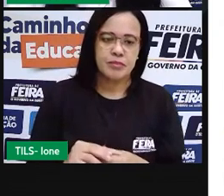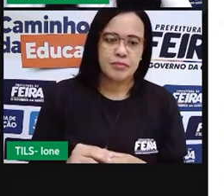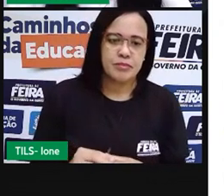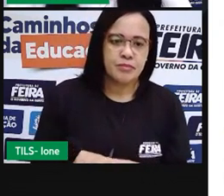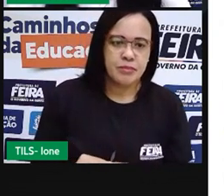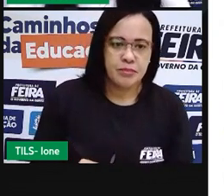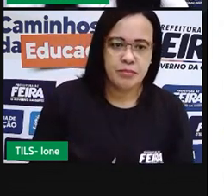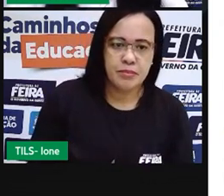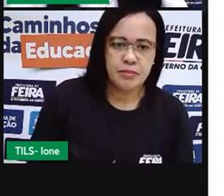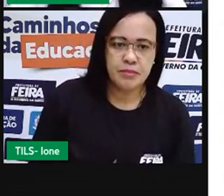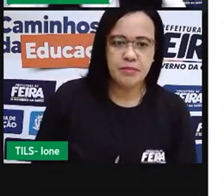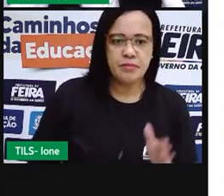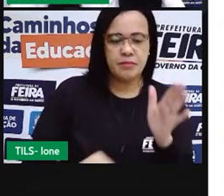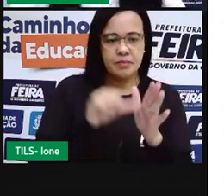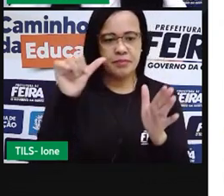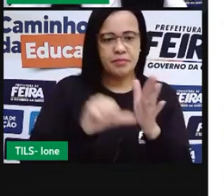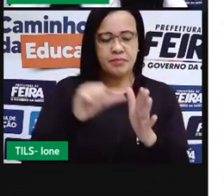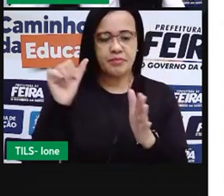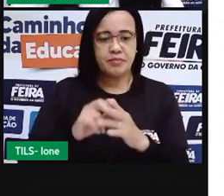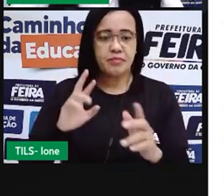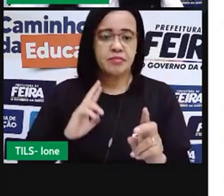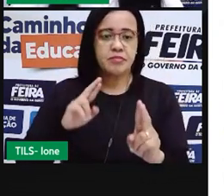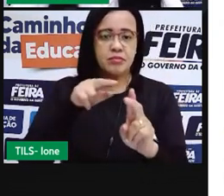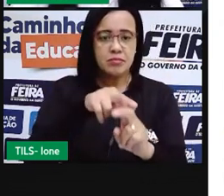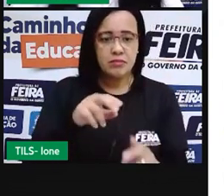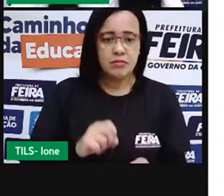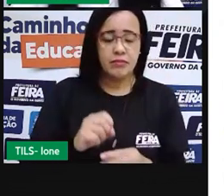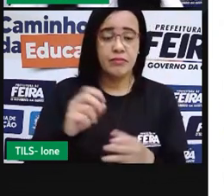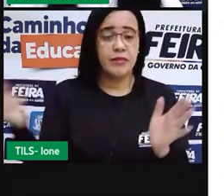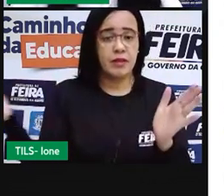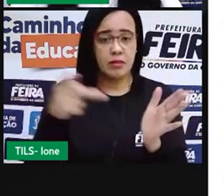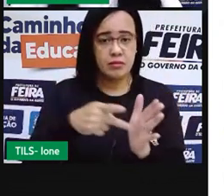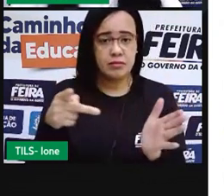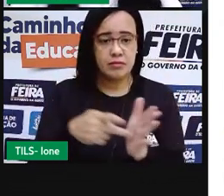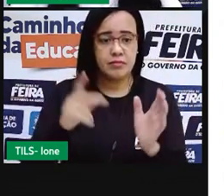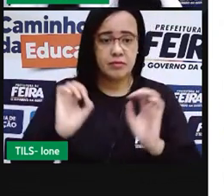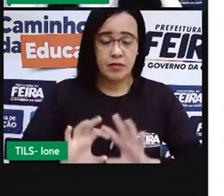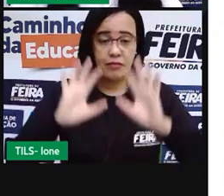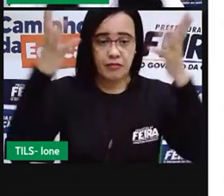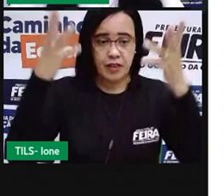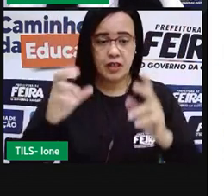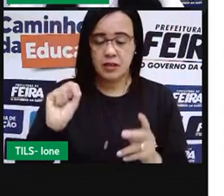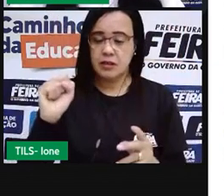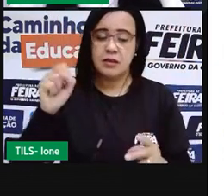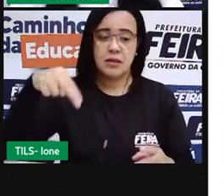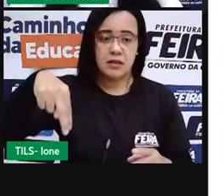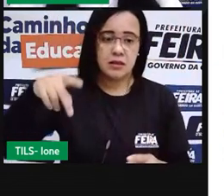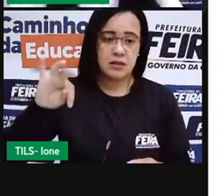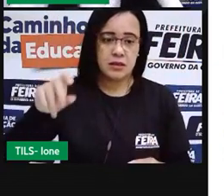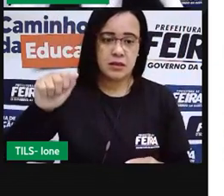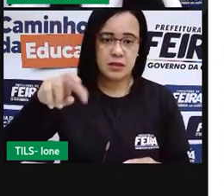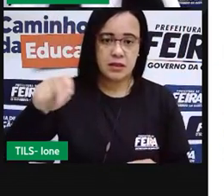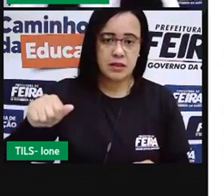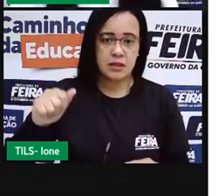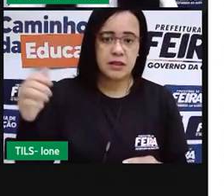A primeira referência oficial sobre a festa de Santana data de